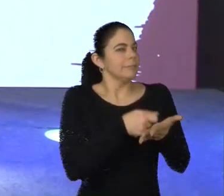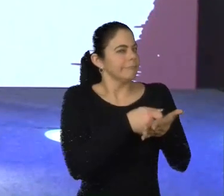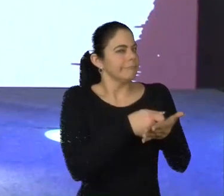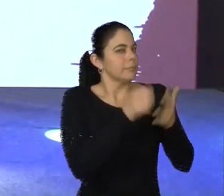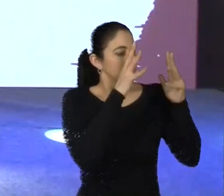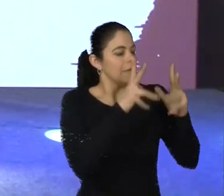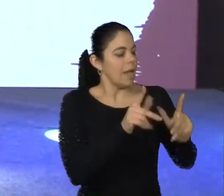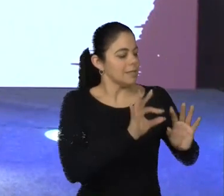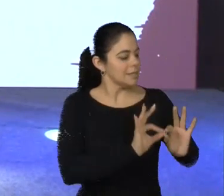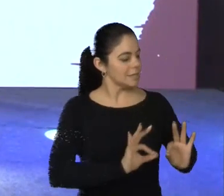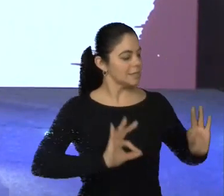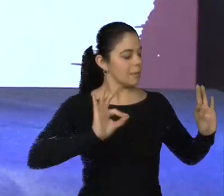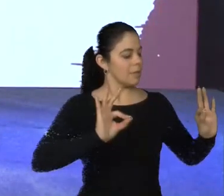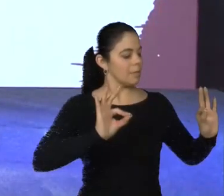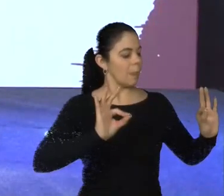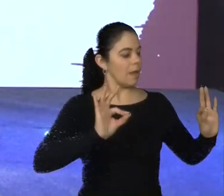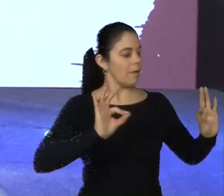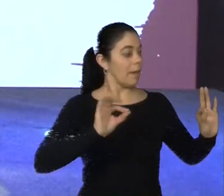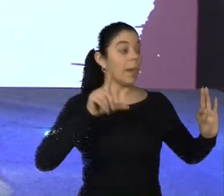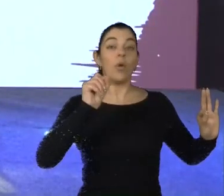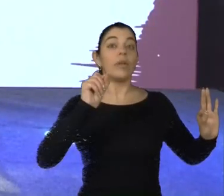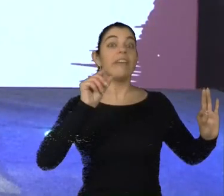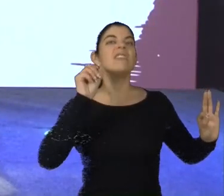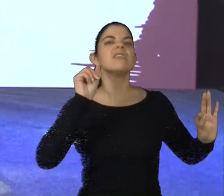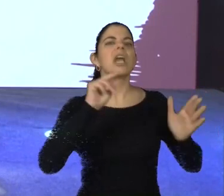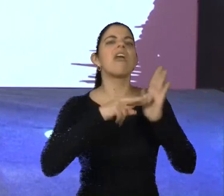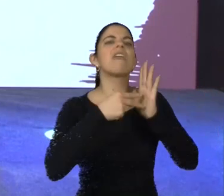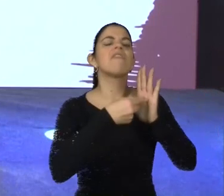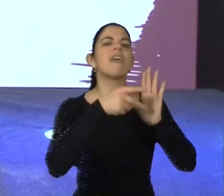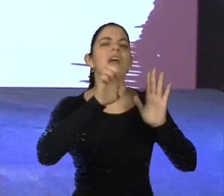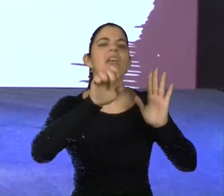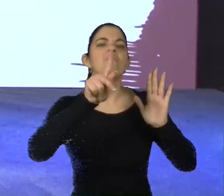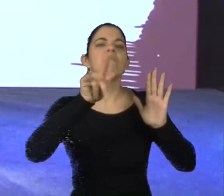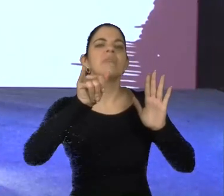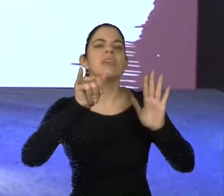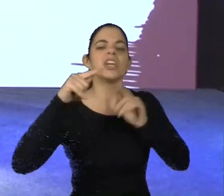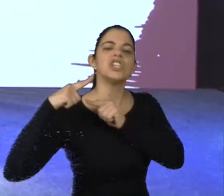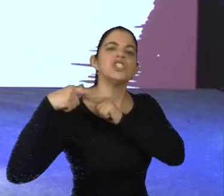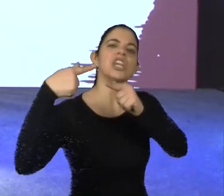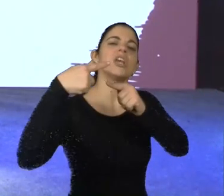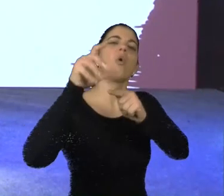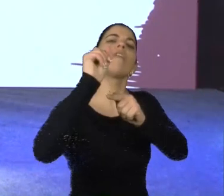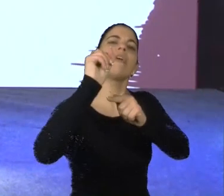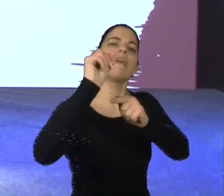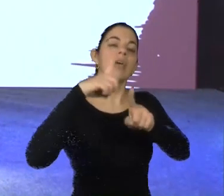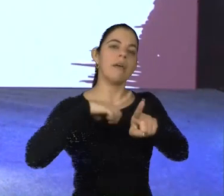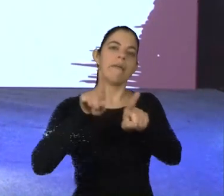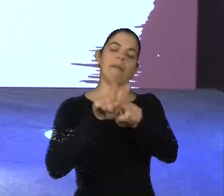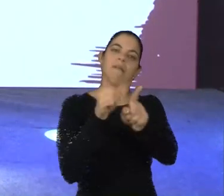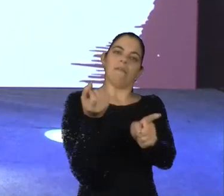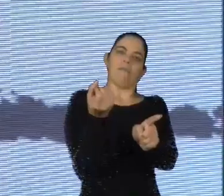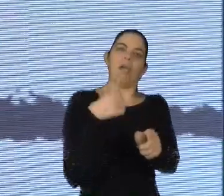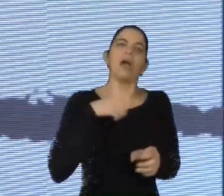simples o que é epigenética, essa nova ciência do empoderamento que dá base